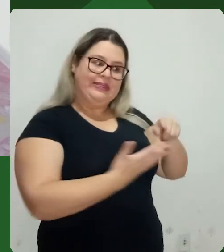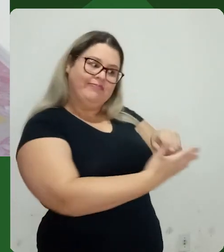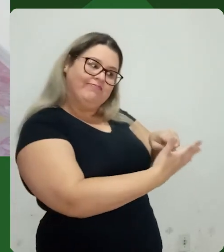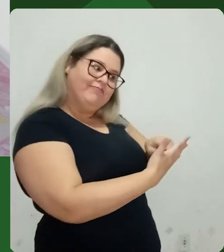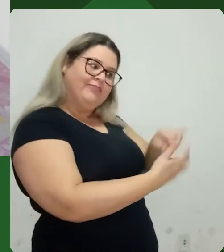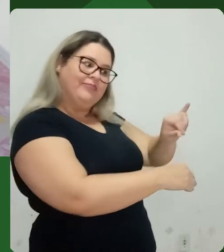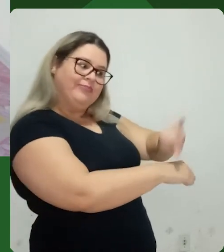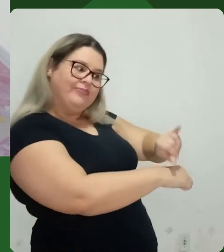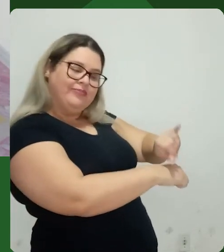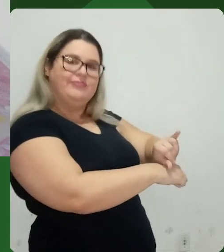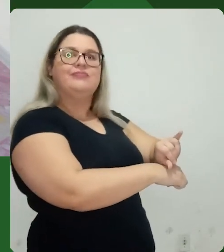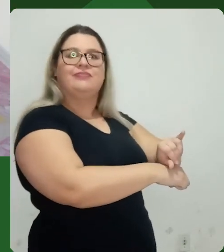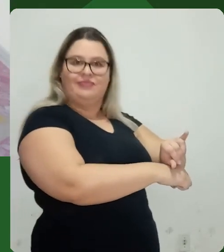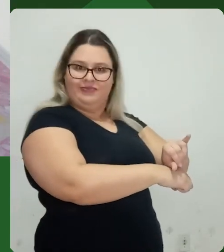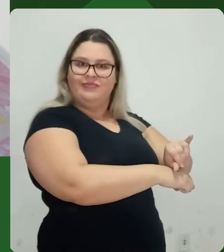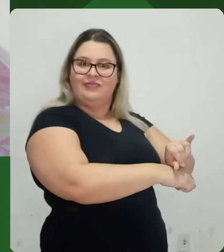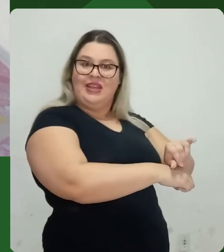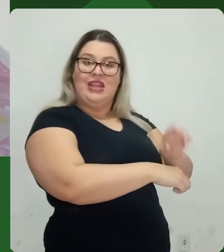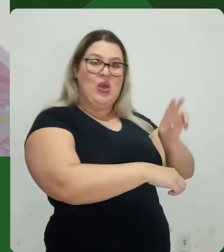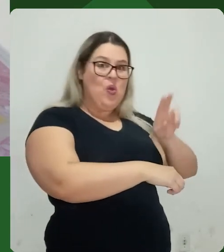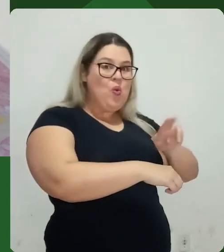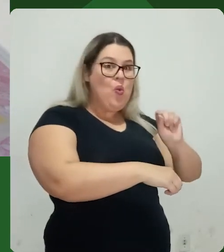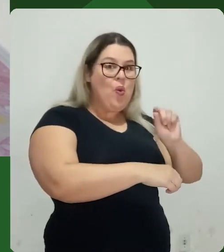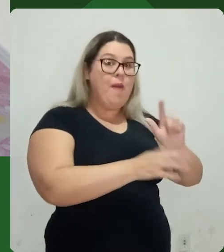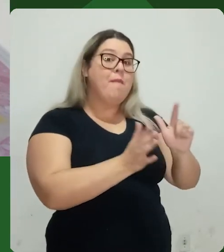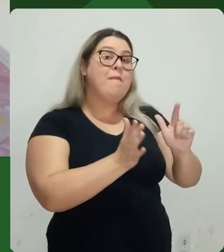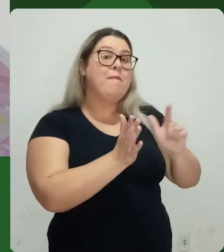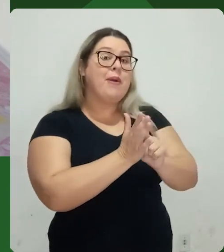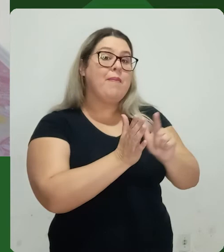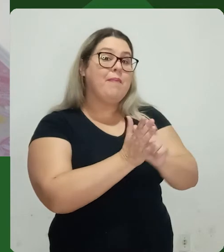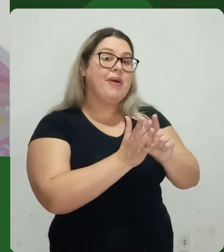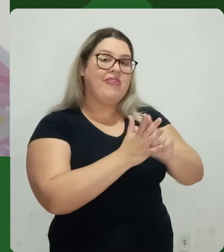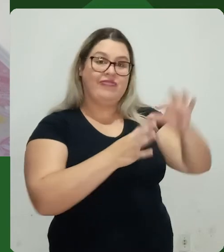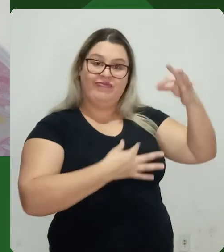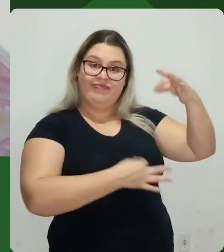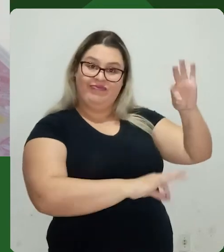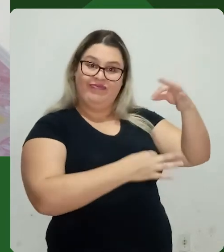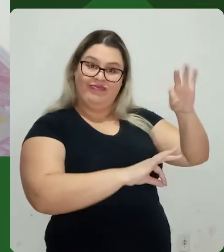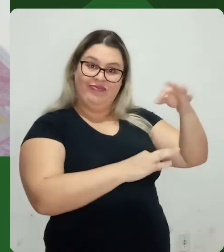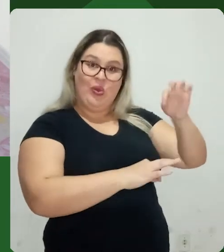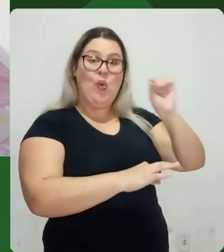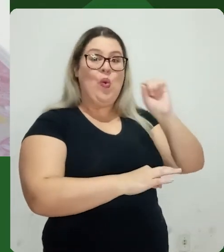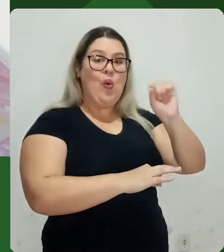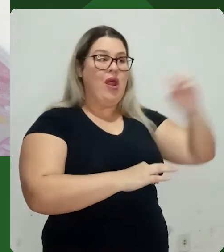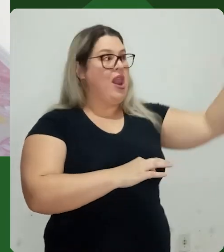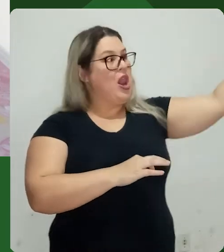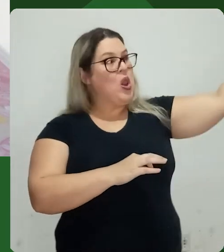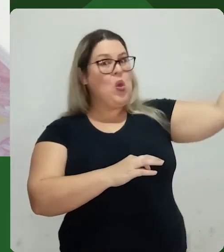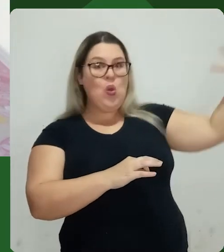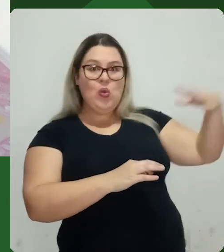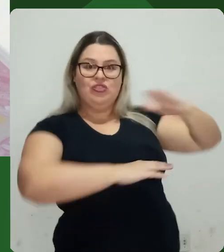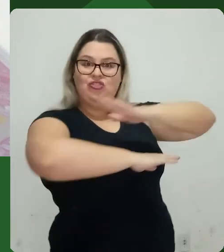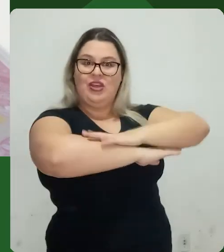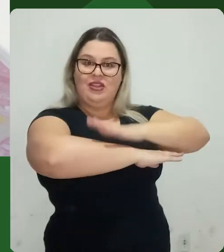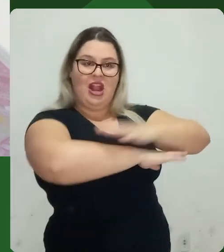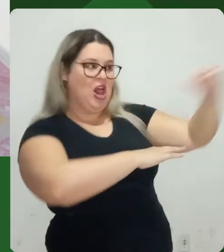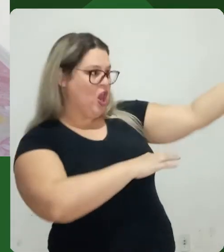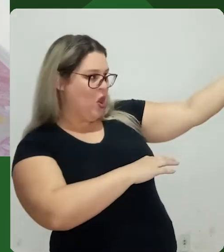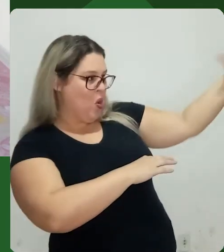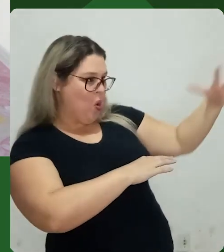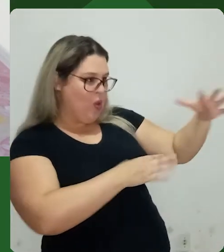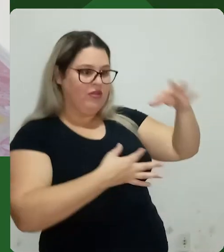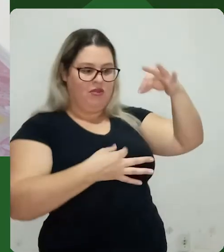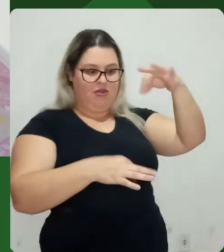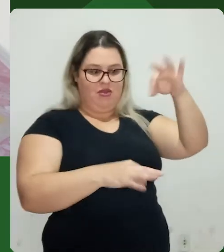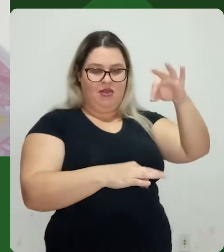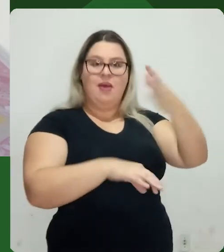cena porque acaba sendo ali que acontece toda a ação do exprimidor de alho. E ali eu estou usando um papel como rebatedor, ou seja, eu estou jogando a